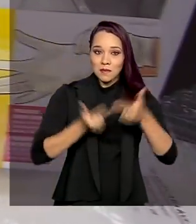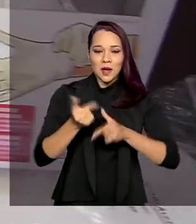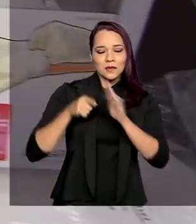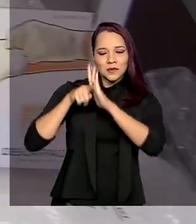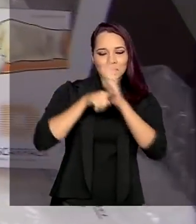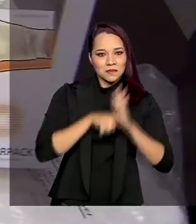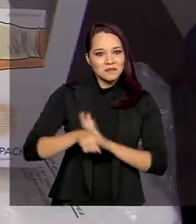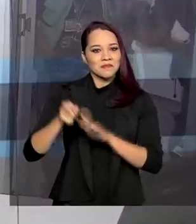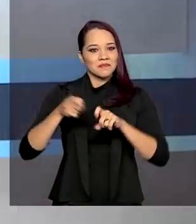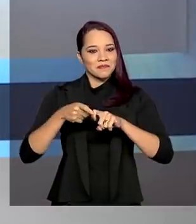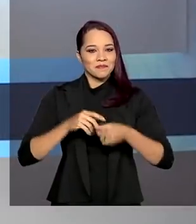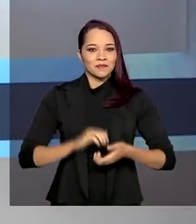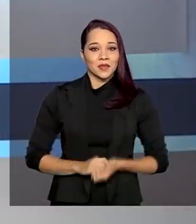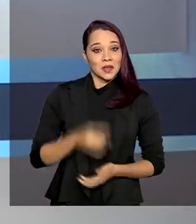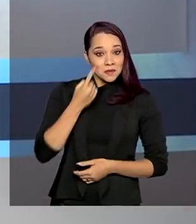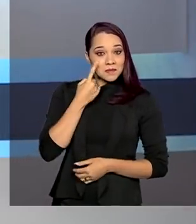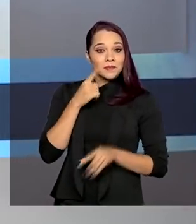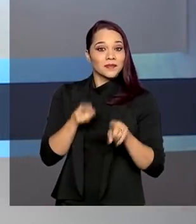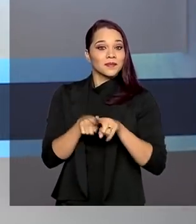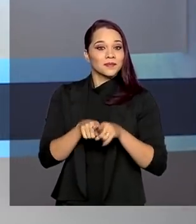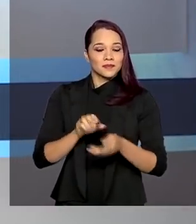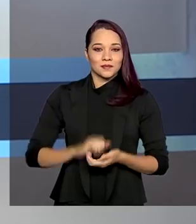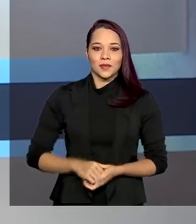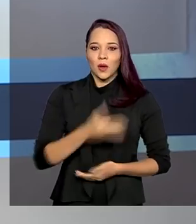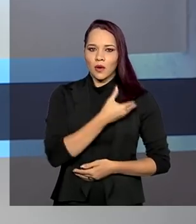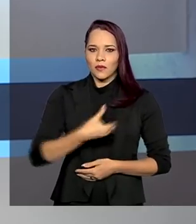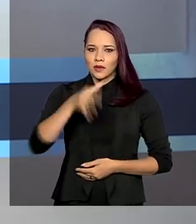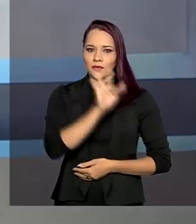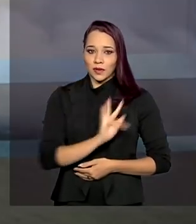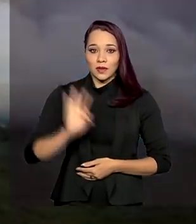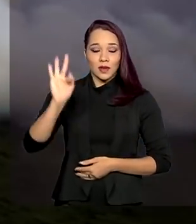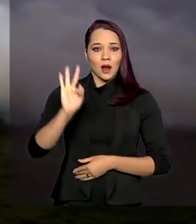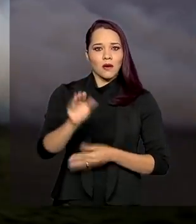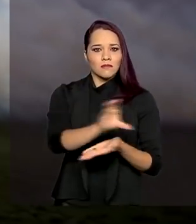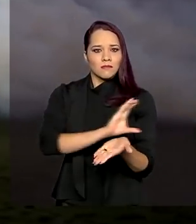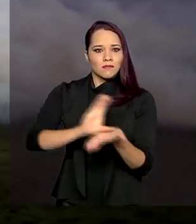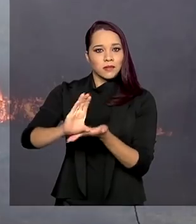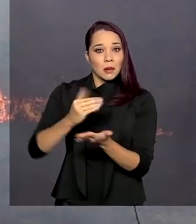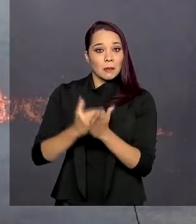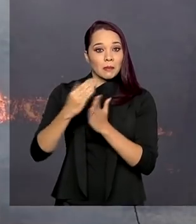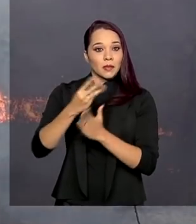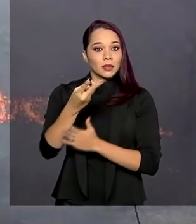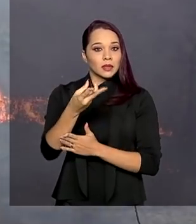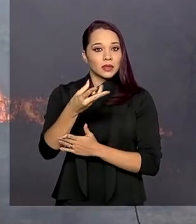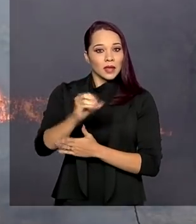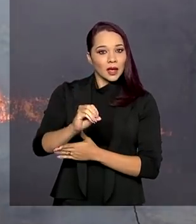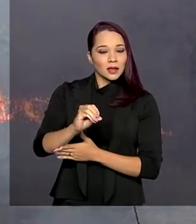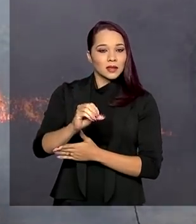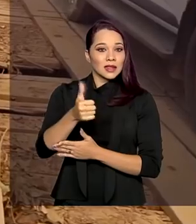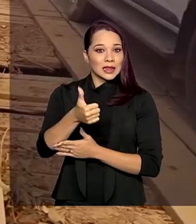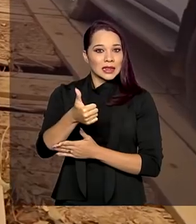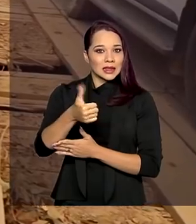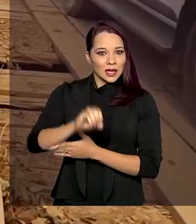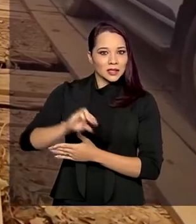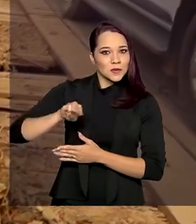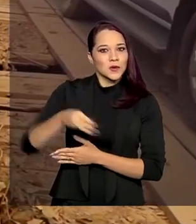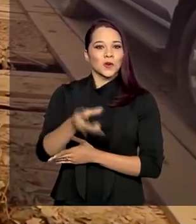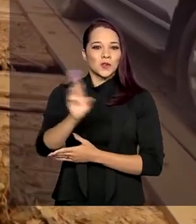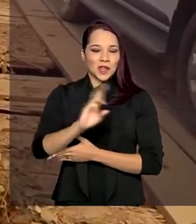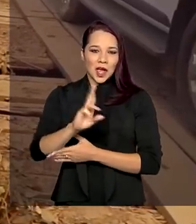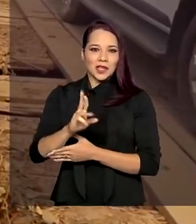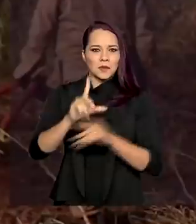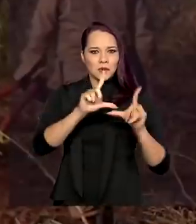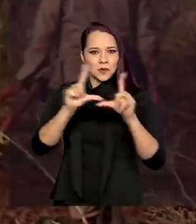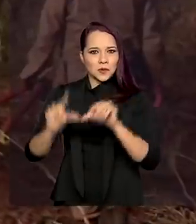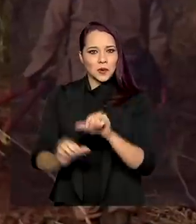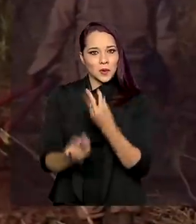perícia médica. E veja também, o governo federal repassa mais de 10 milhões de reais para combate